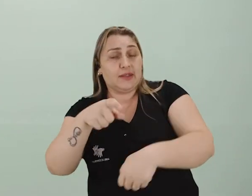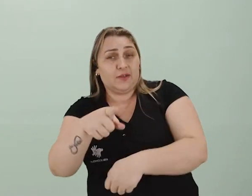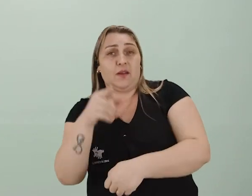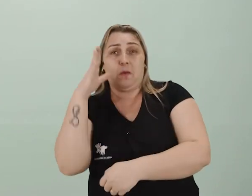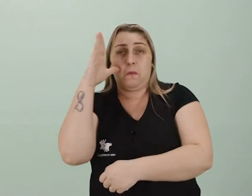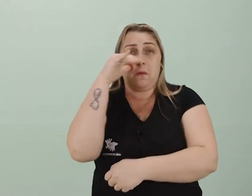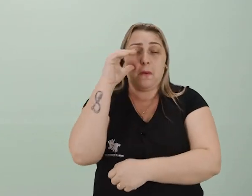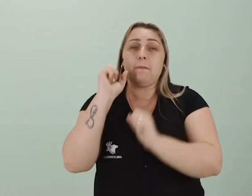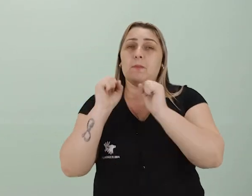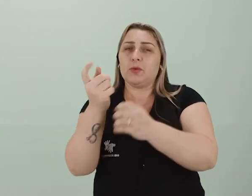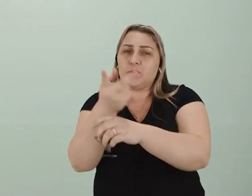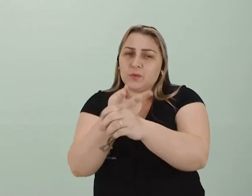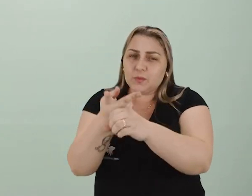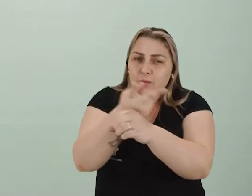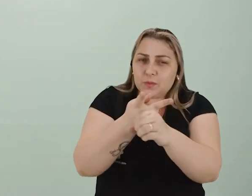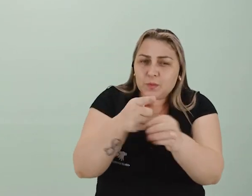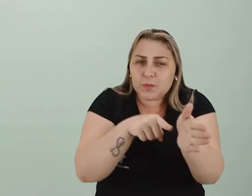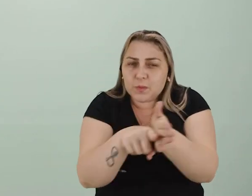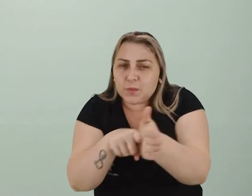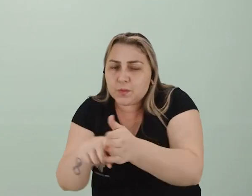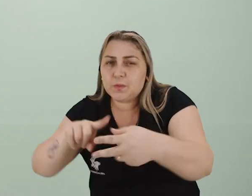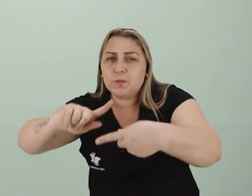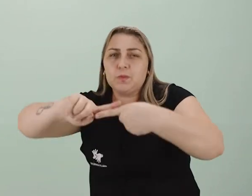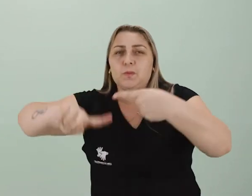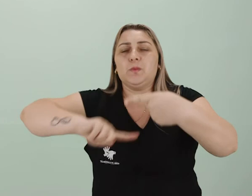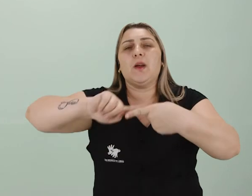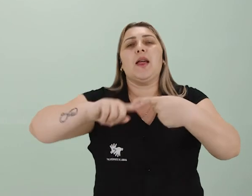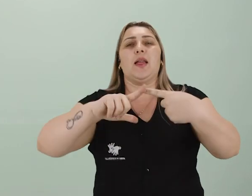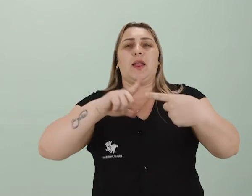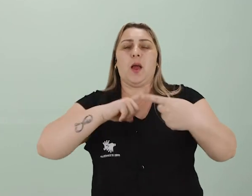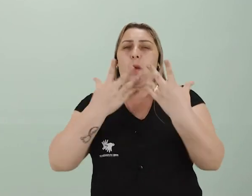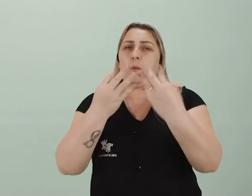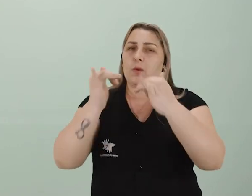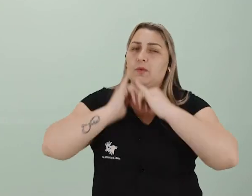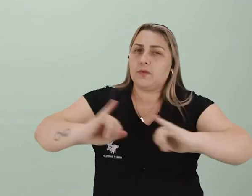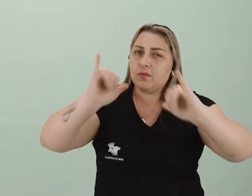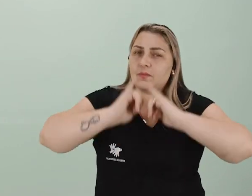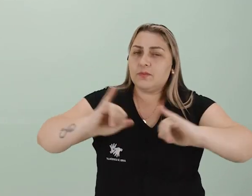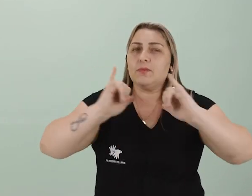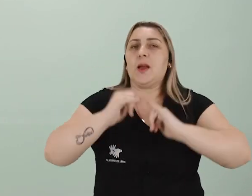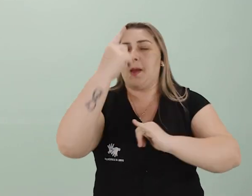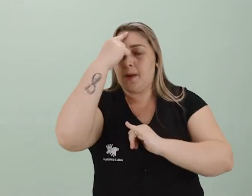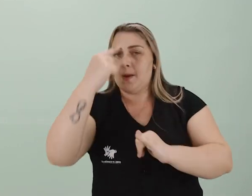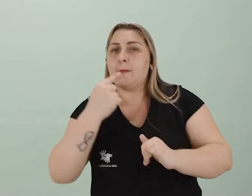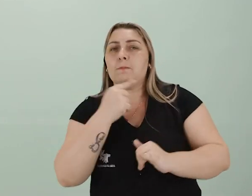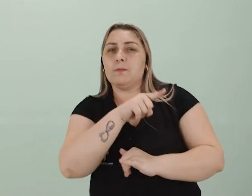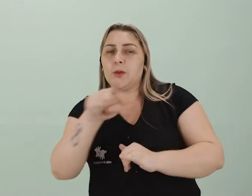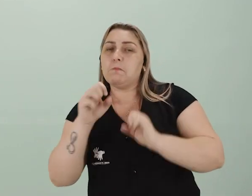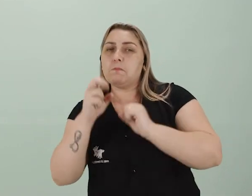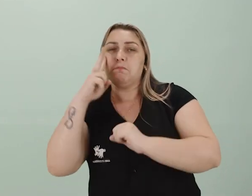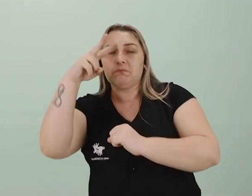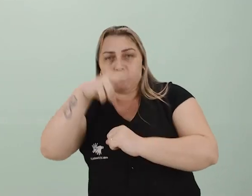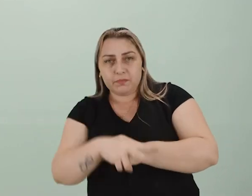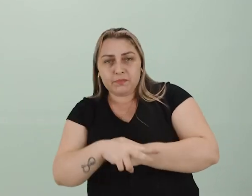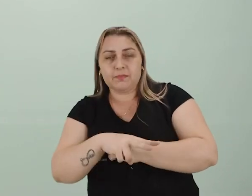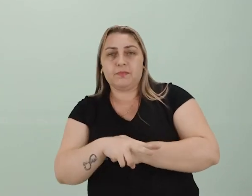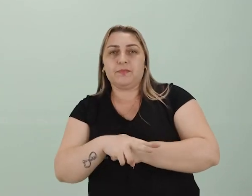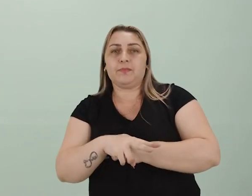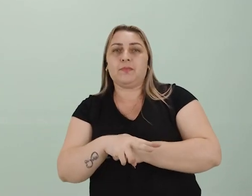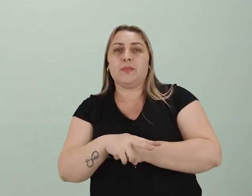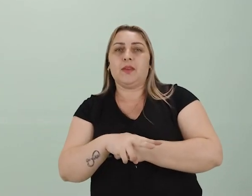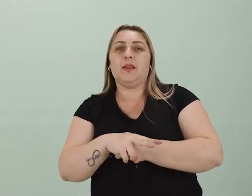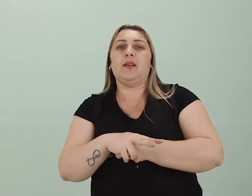curiosidade, você pode pesquisar, dar um Google, tem muitas informações, muitas outras imagens que vocês podem ver sobre